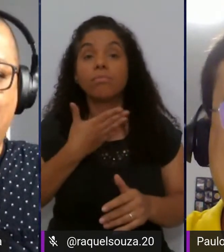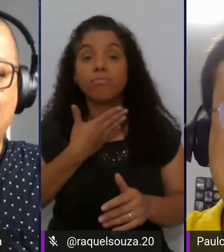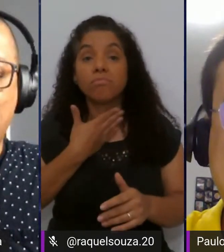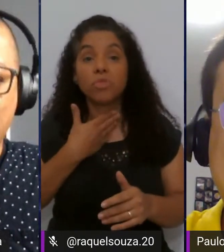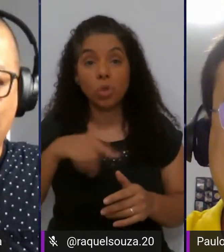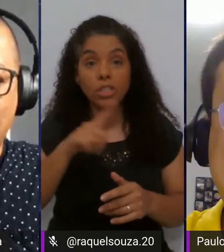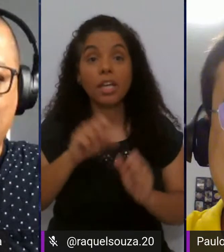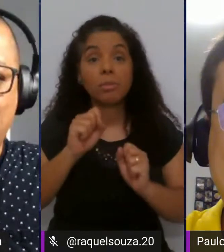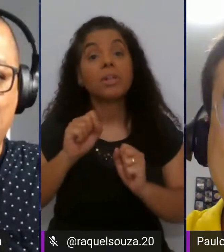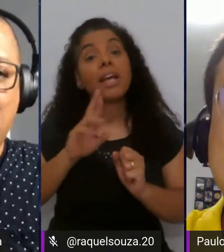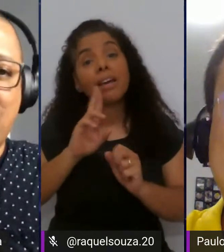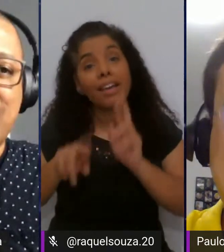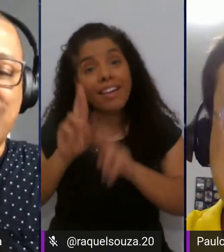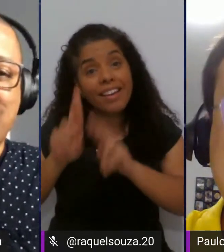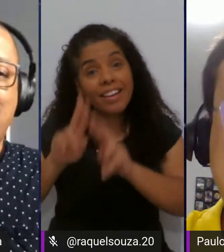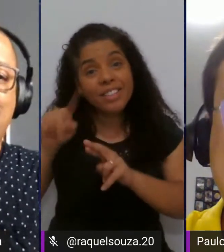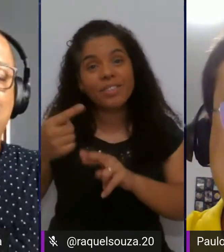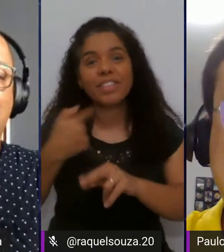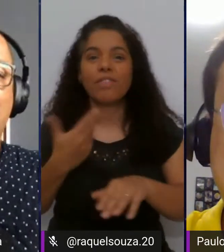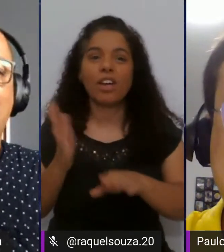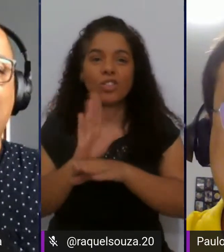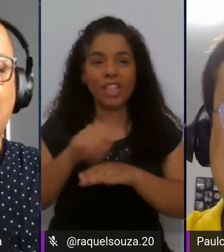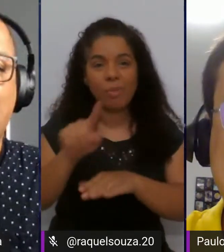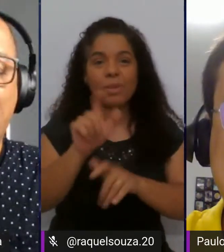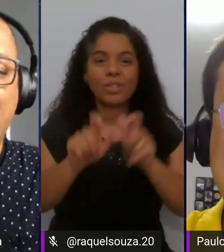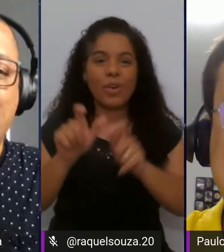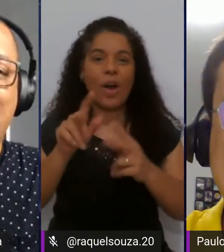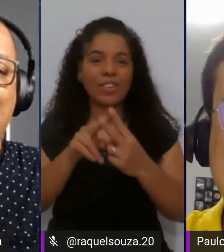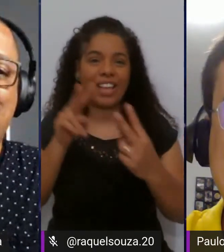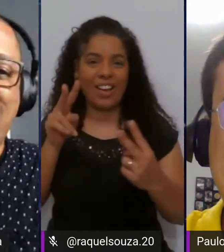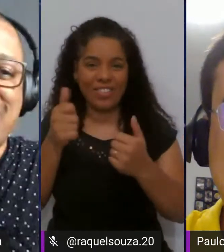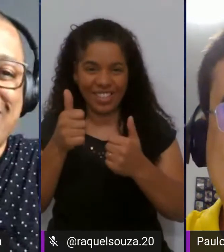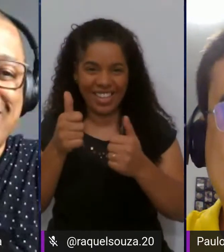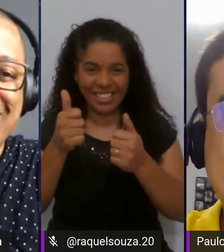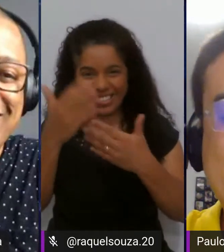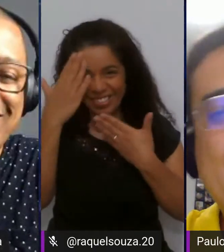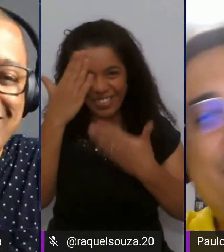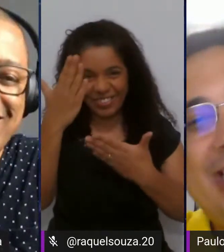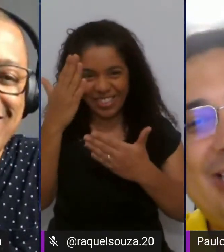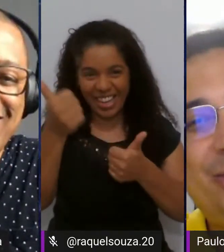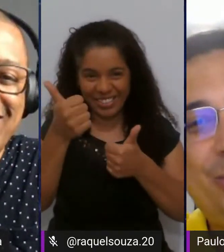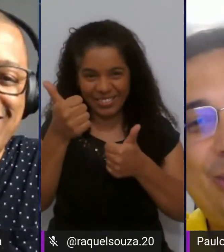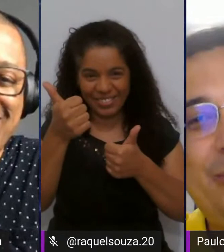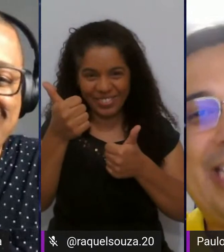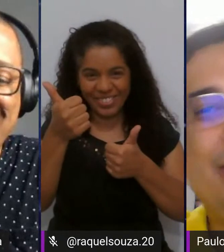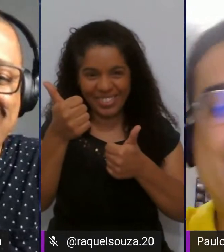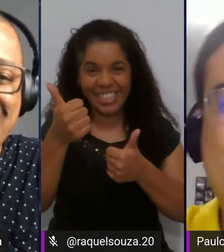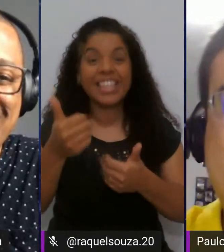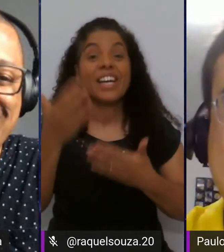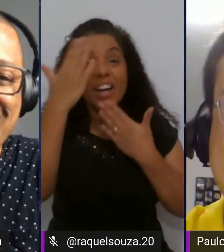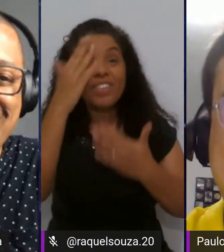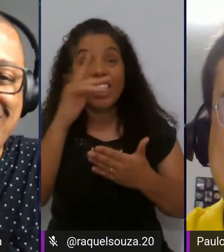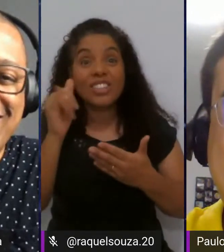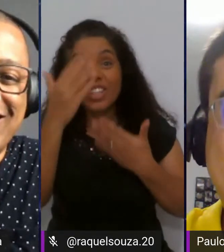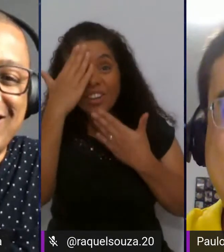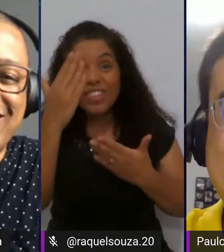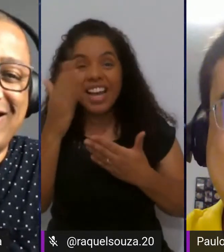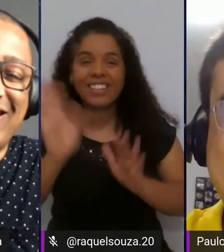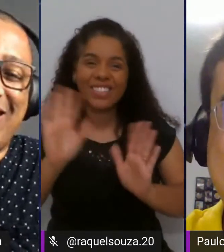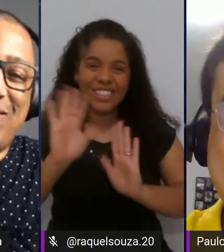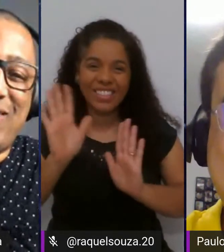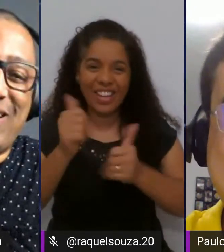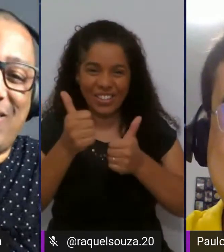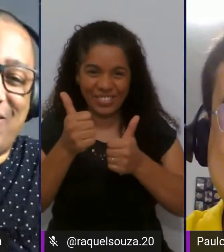puder ir para lá respondê-las vai ajudar bastante a galera que está online, tá bom? Obrigado, hein? Obrigado, Júlio, obrigado pessoal, tchau, tchau.